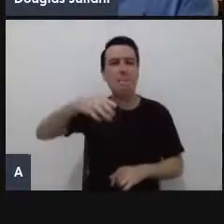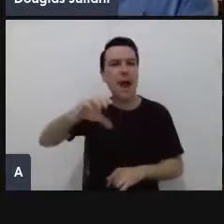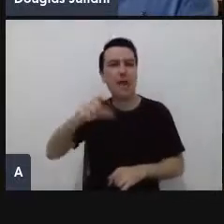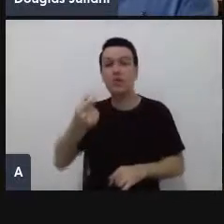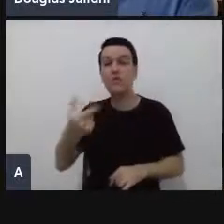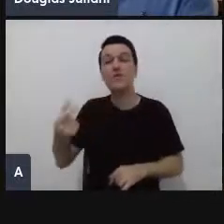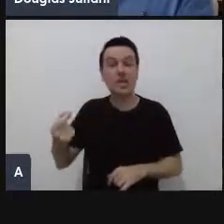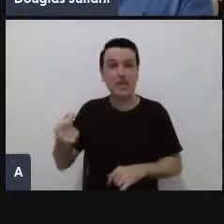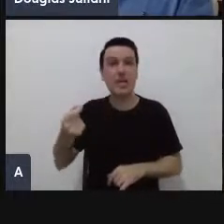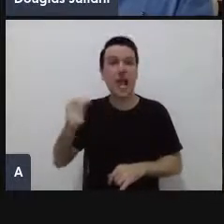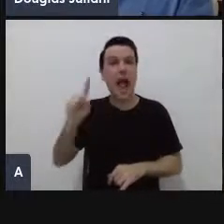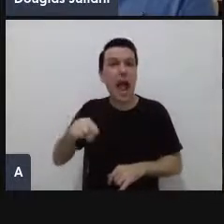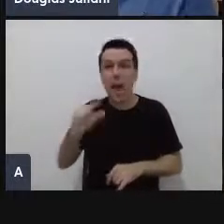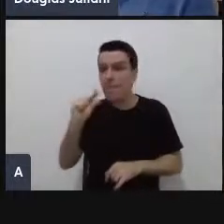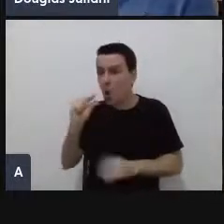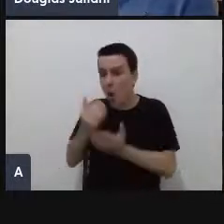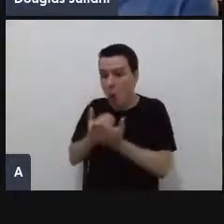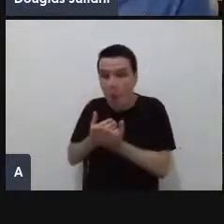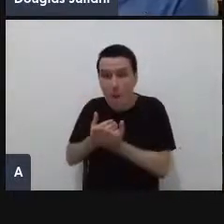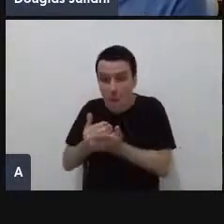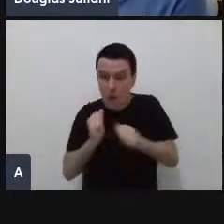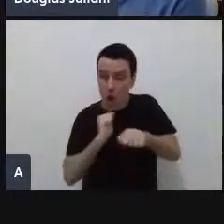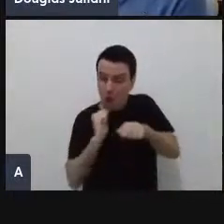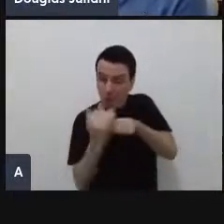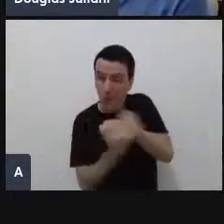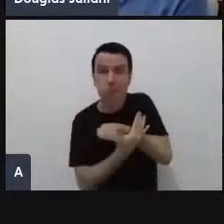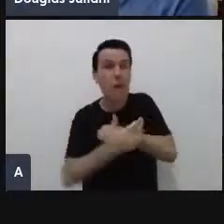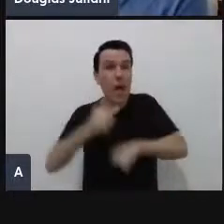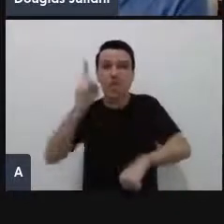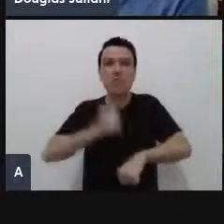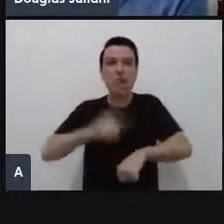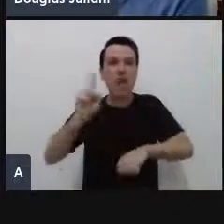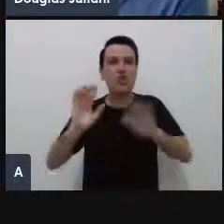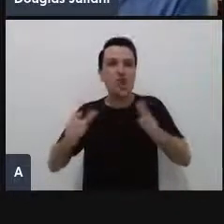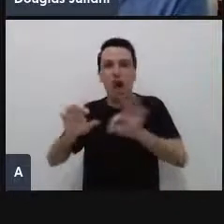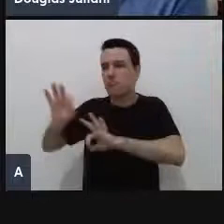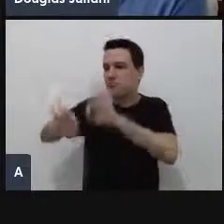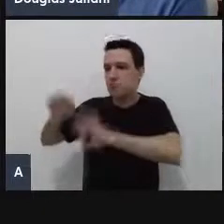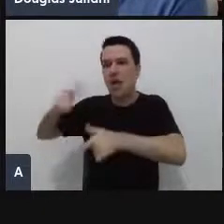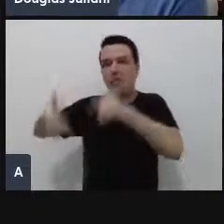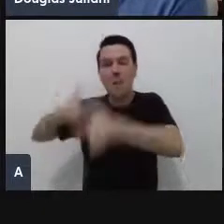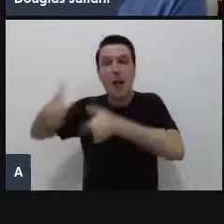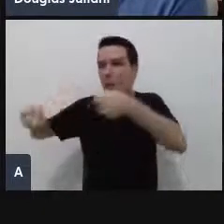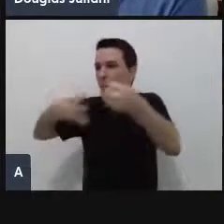após o coronavírus, bem no comecinho ali da pandemia.